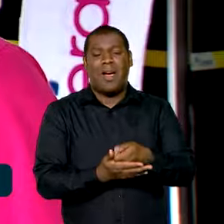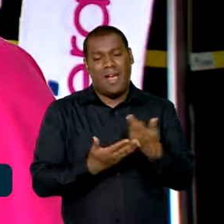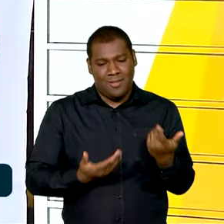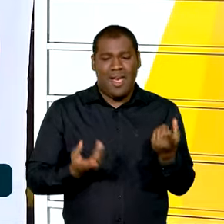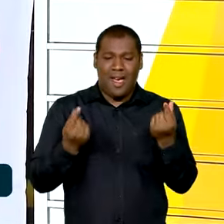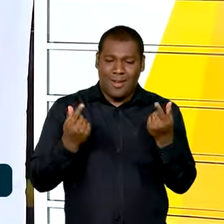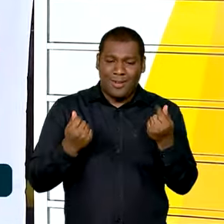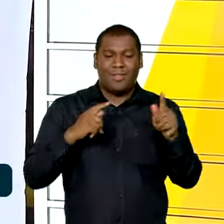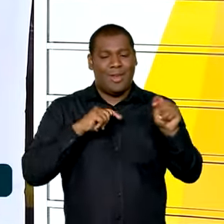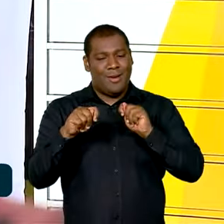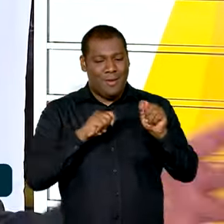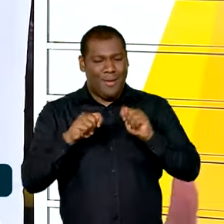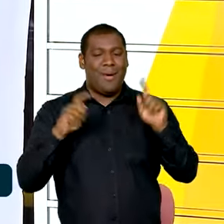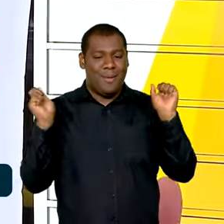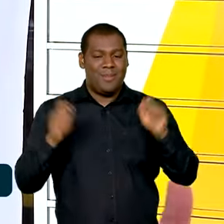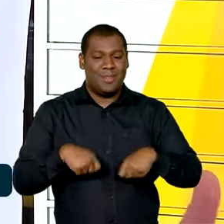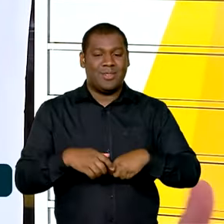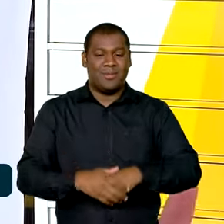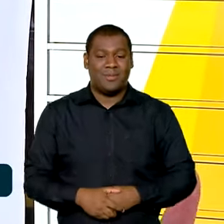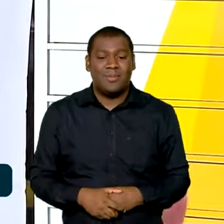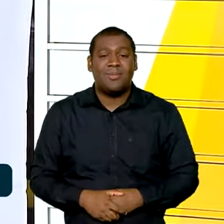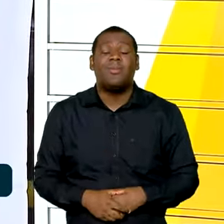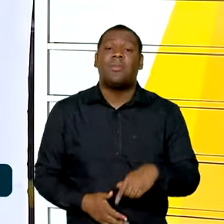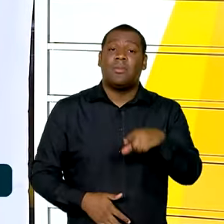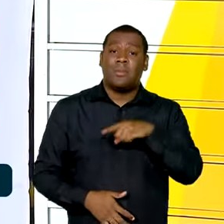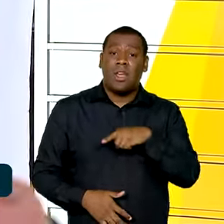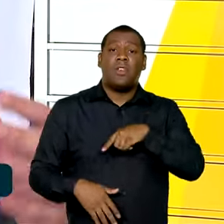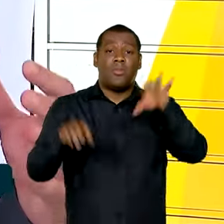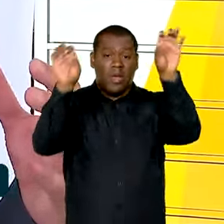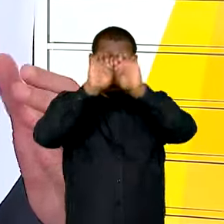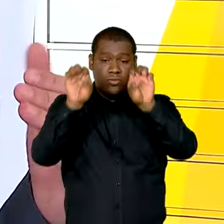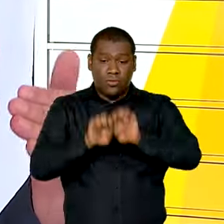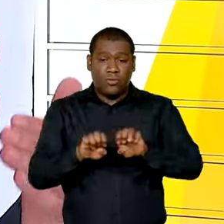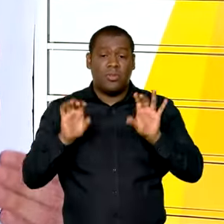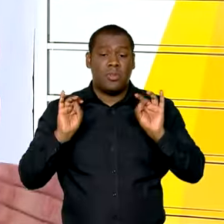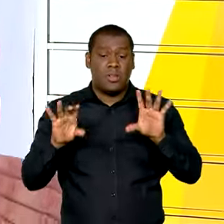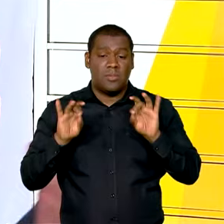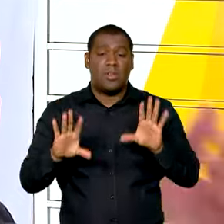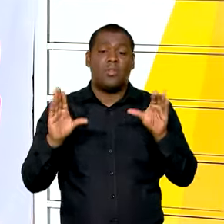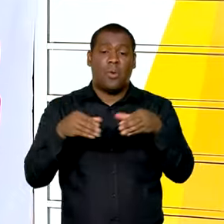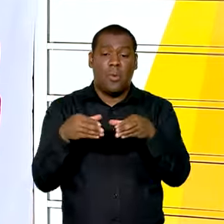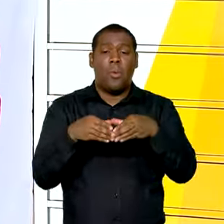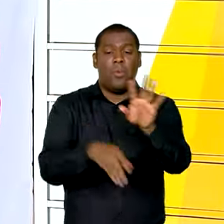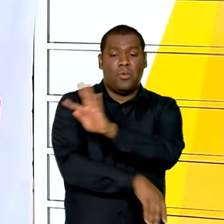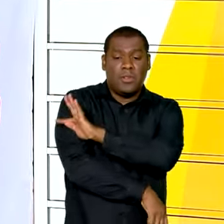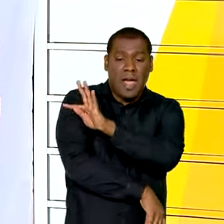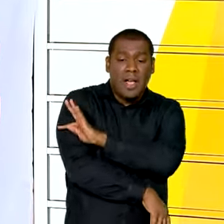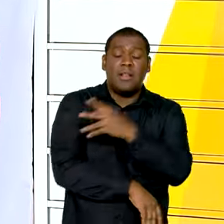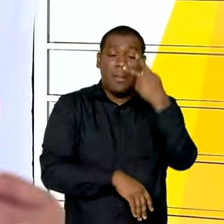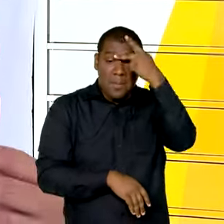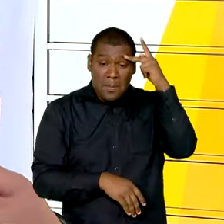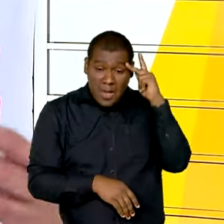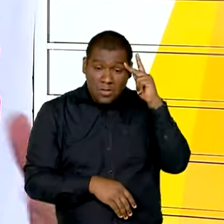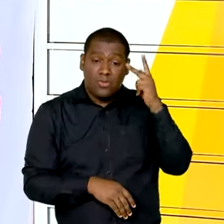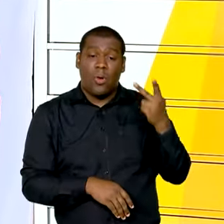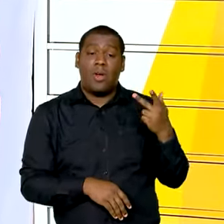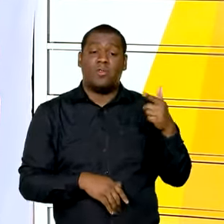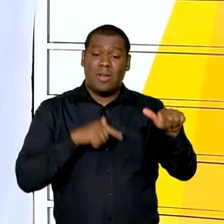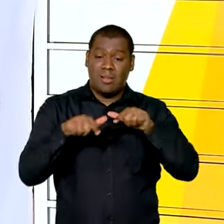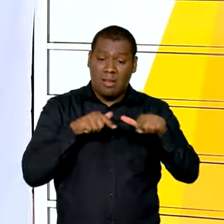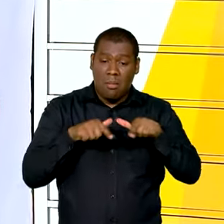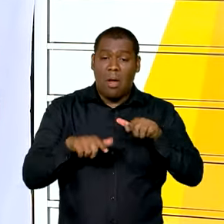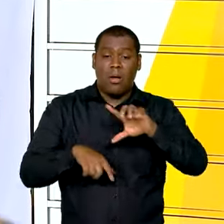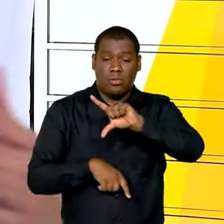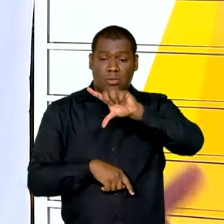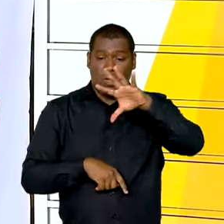mais tranquila. A gente tem uma estrutura especial montada com técnicos, com agentes financeiros do Serasa que ali eles peçam todo